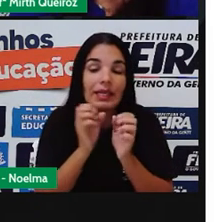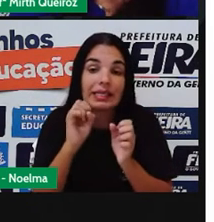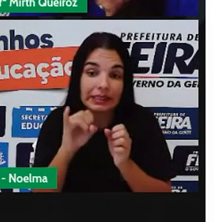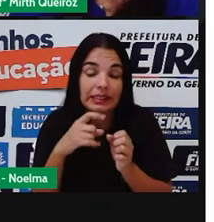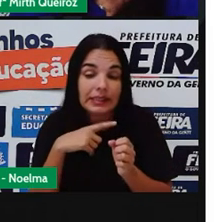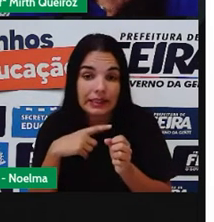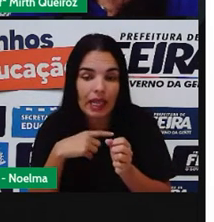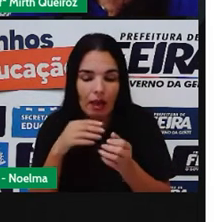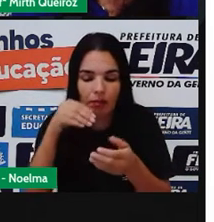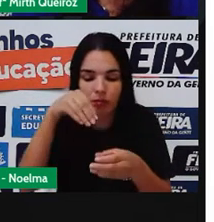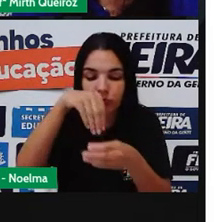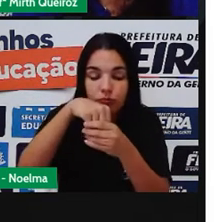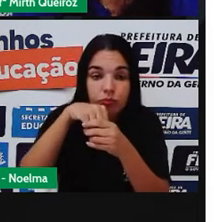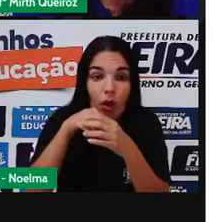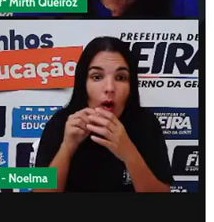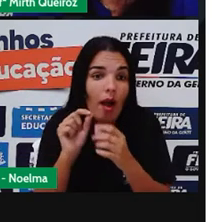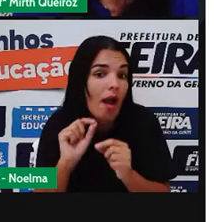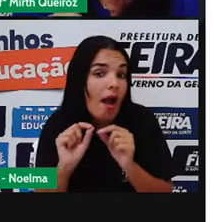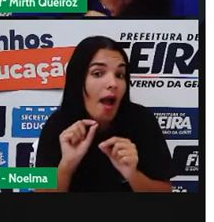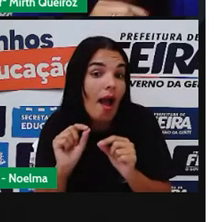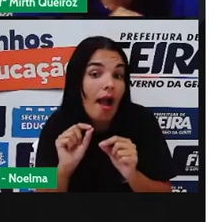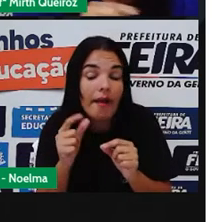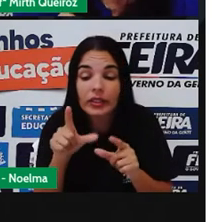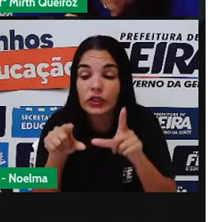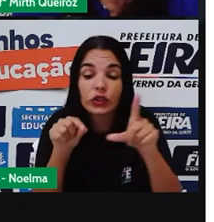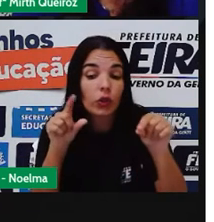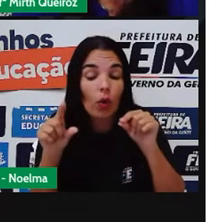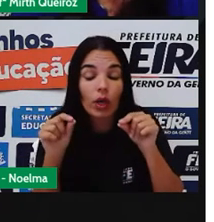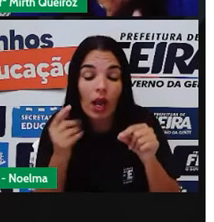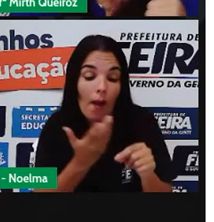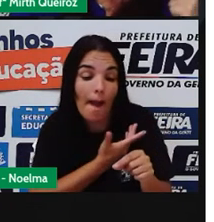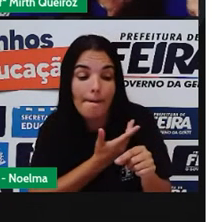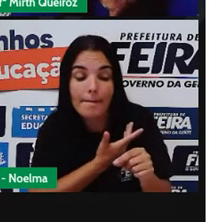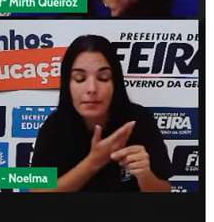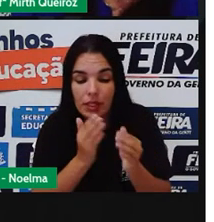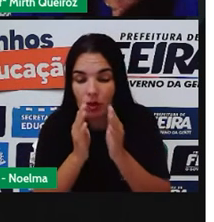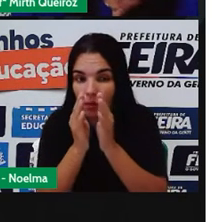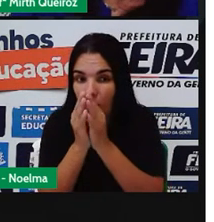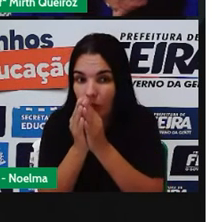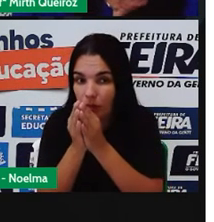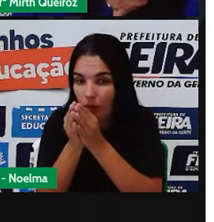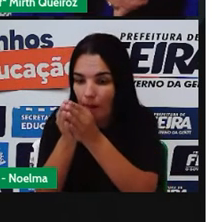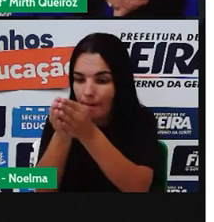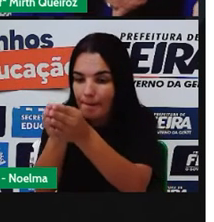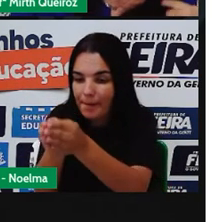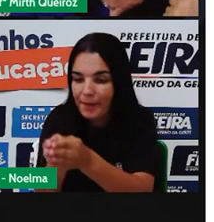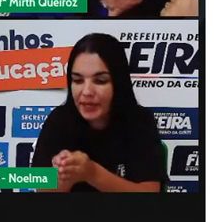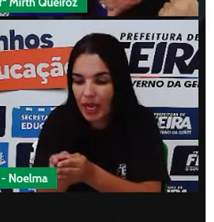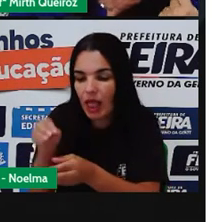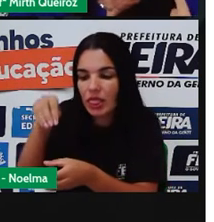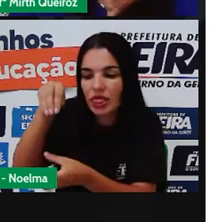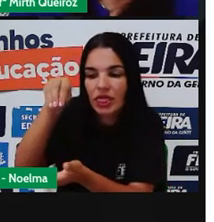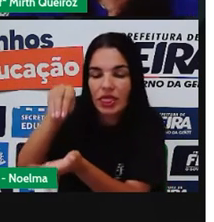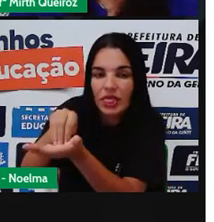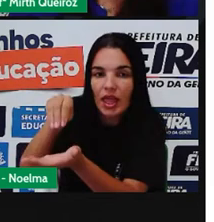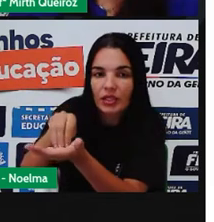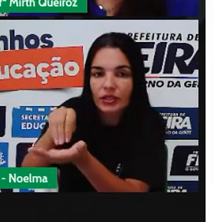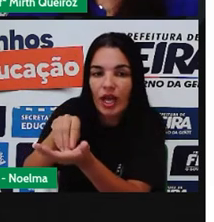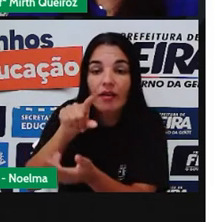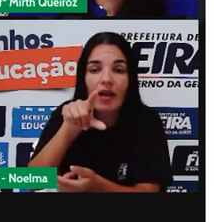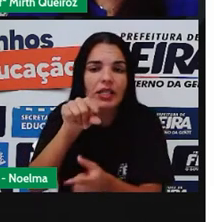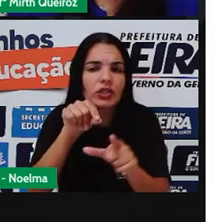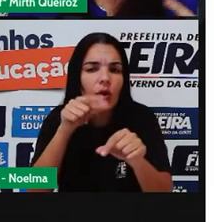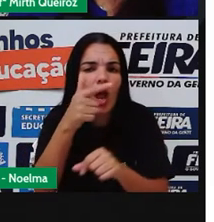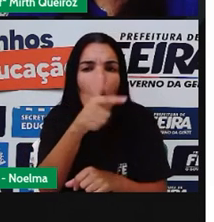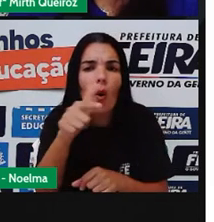anel guardado dentro da mão de um dos colegas E vai escolher outro colega Para dizer onde está